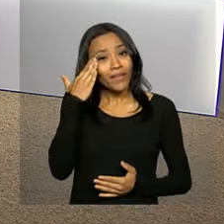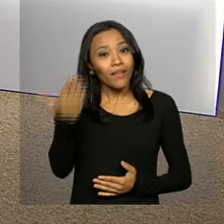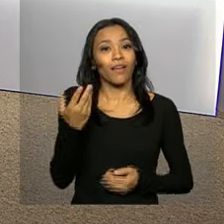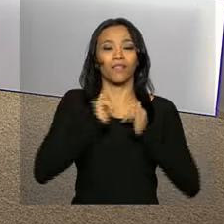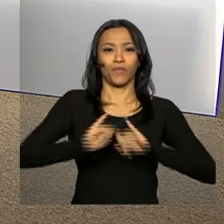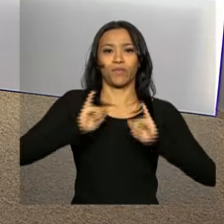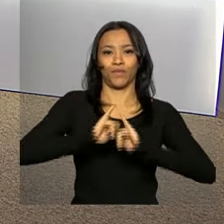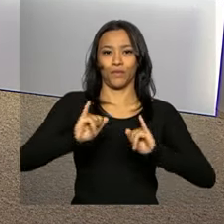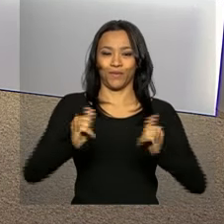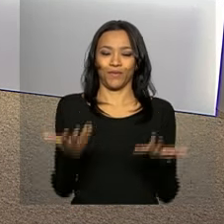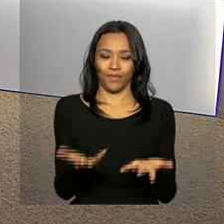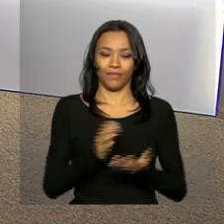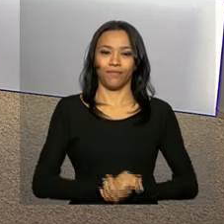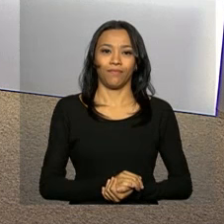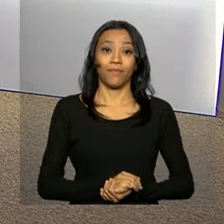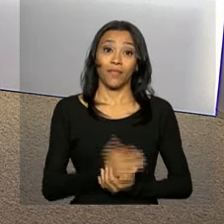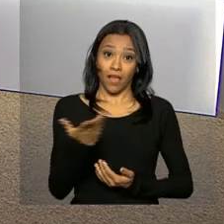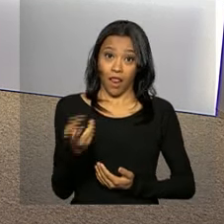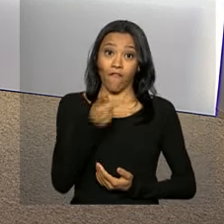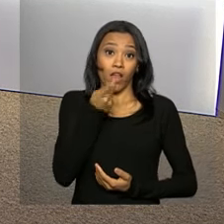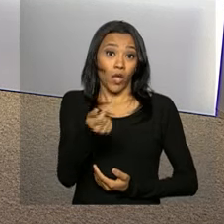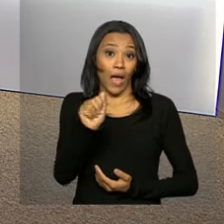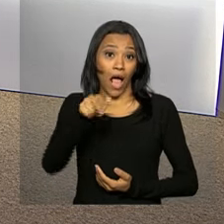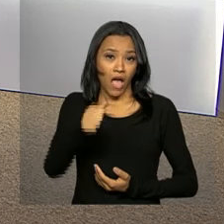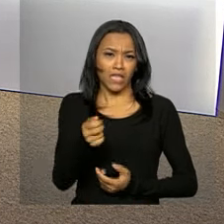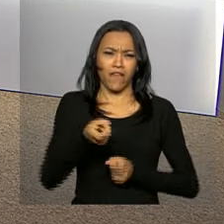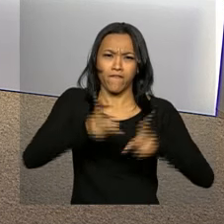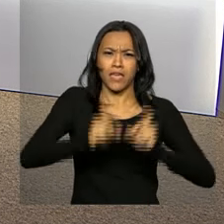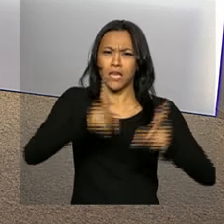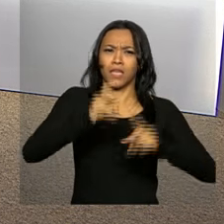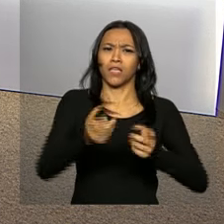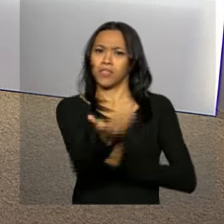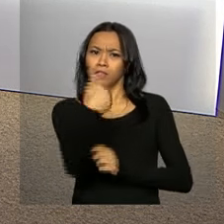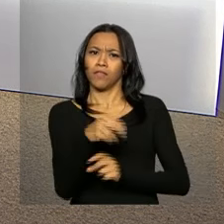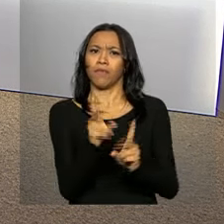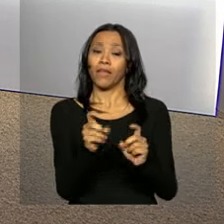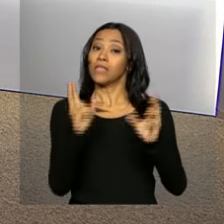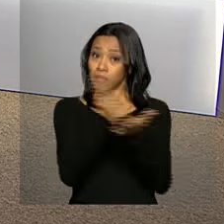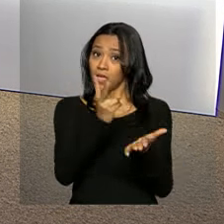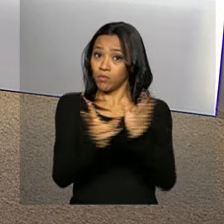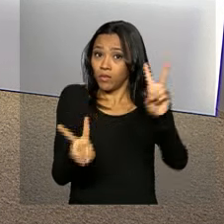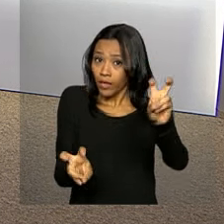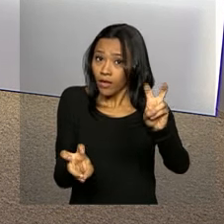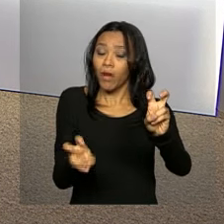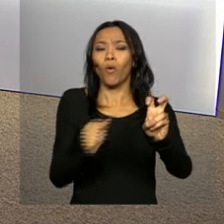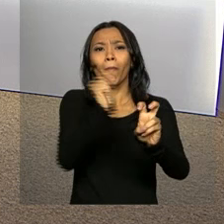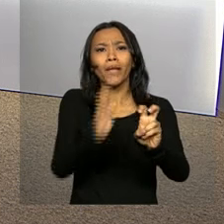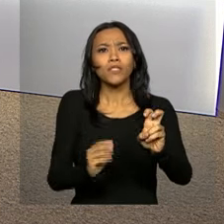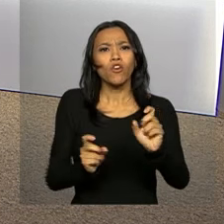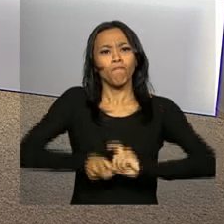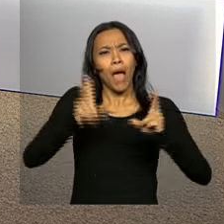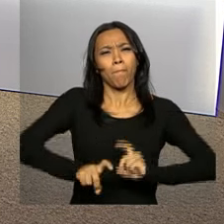pelas informações ao vivo do Palácio do Planalto. Ana, falando de importação e exportação com a Argentina, falando nesse assunto, o Brasil exportou